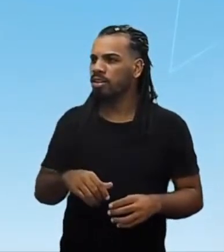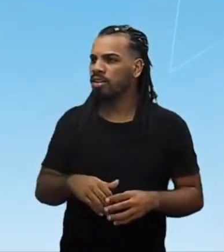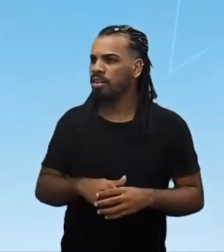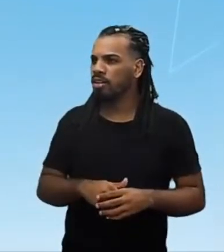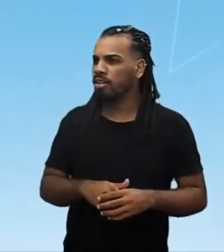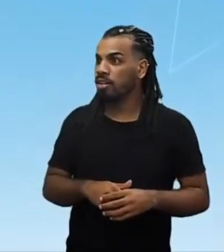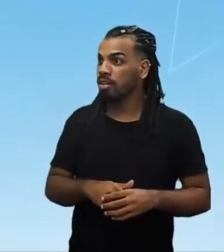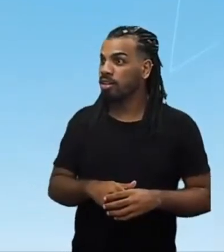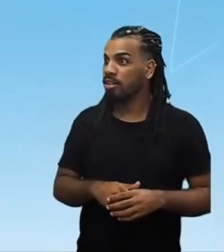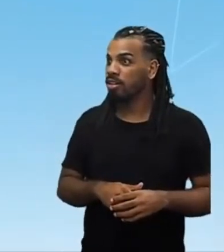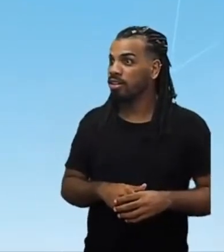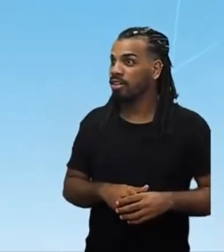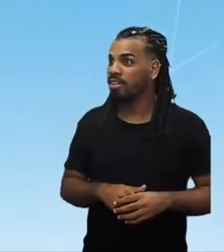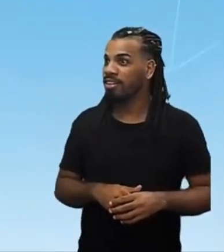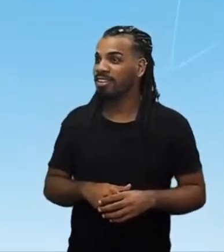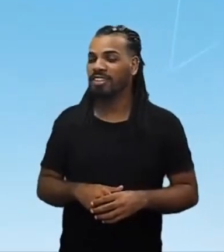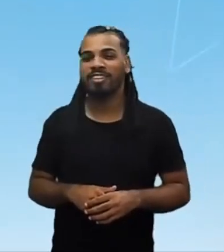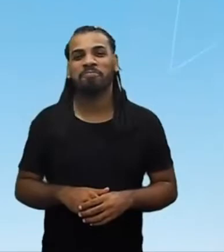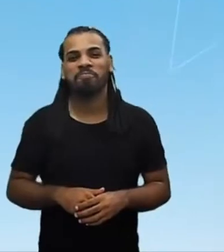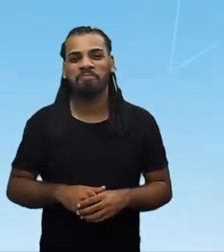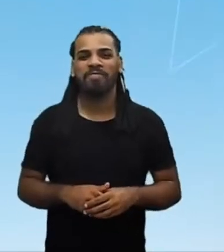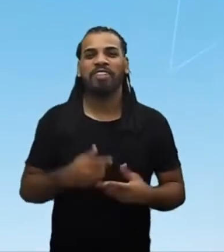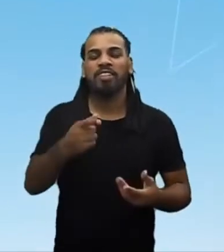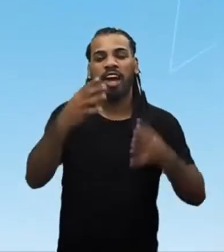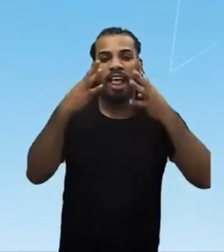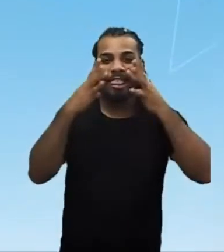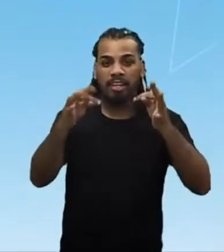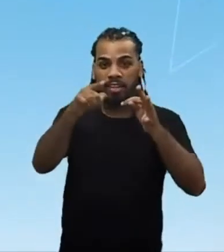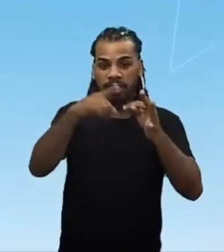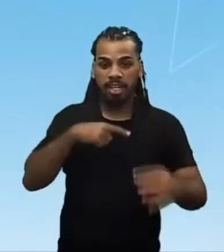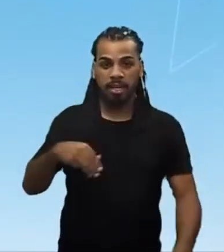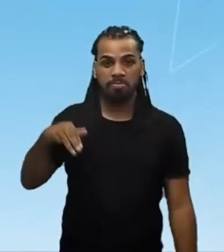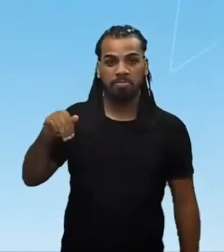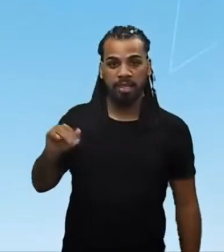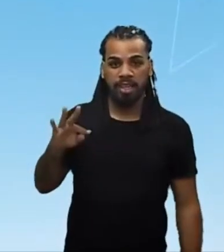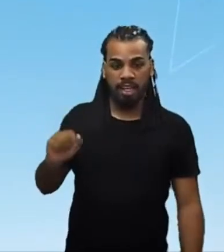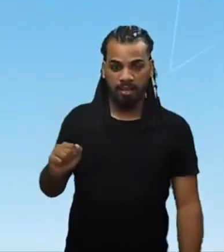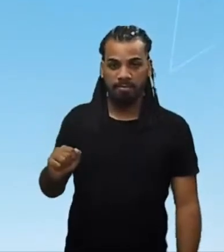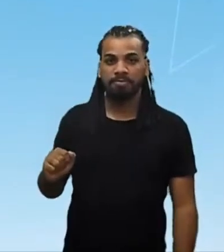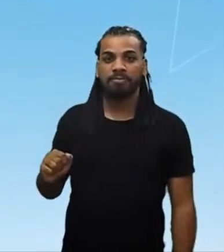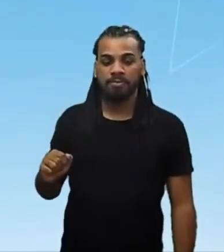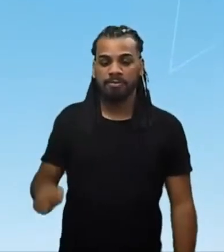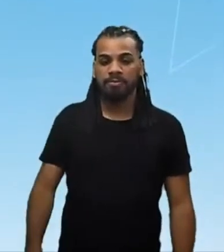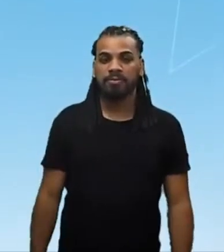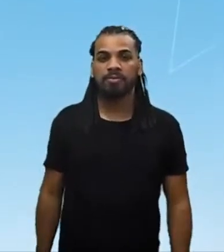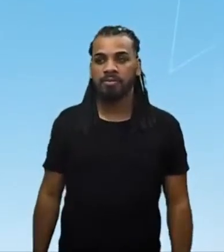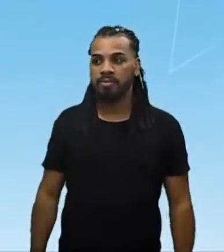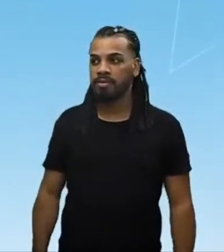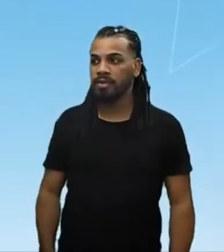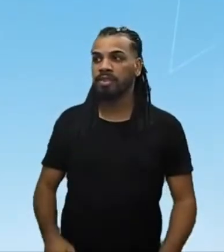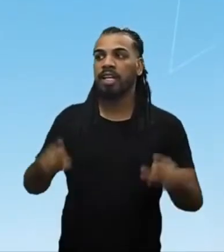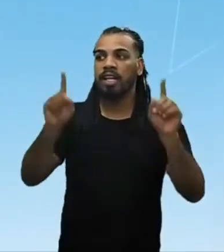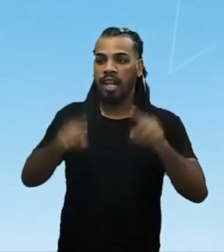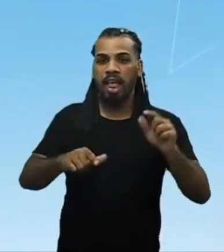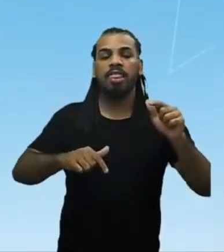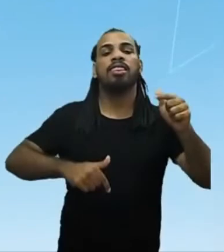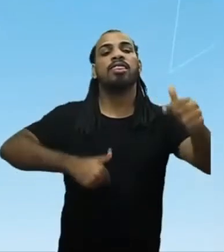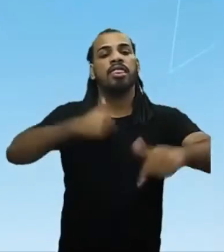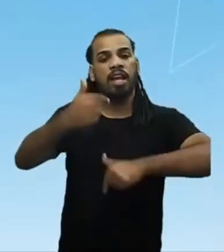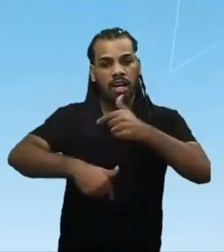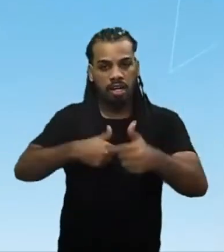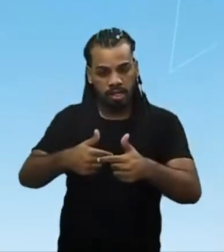Ele é um administrador local. Mas eu quero que você preste atenção onde tem Mita. Olha aí. Forma de trabalho